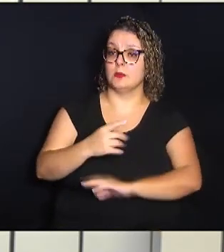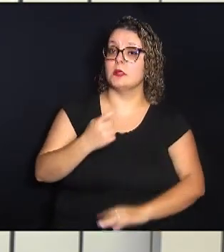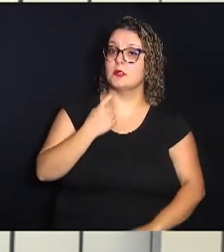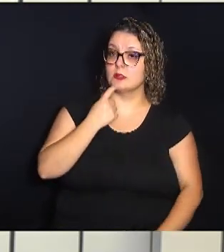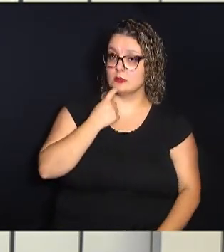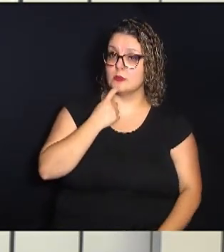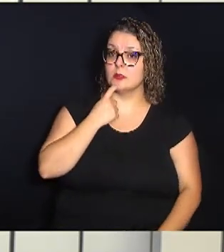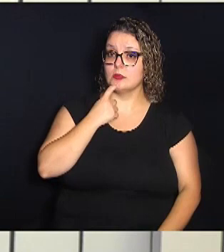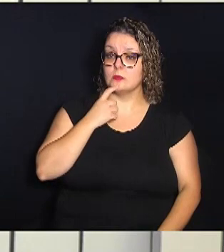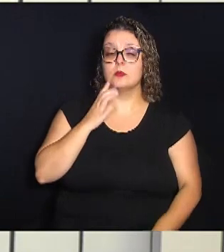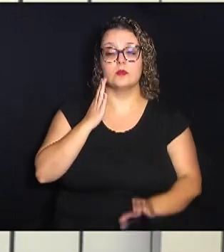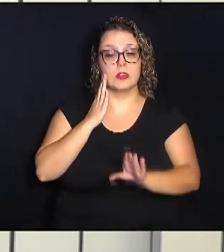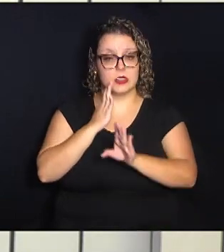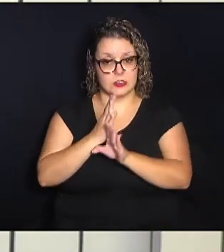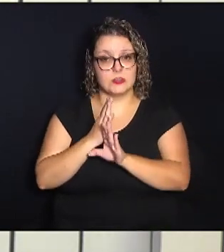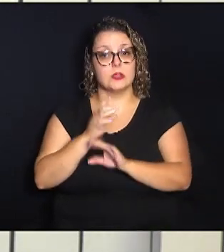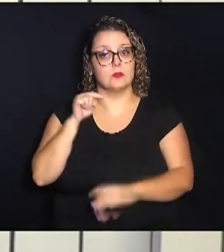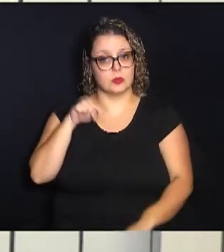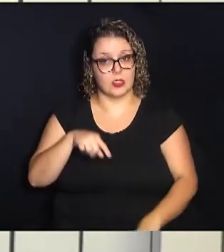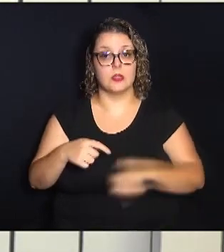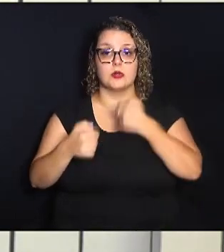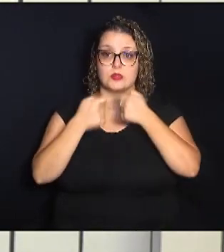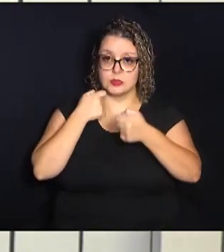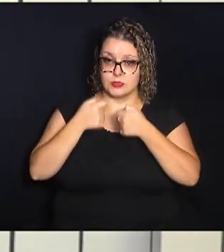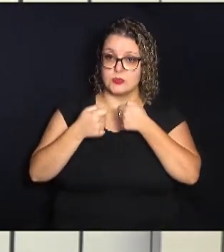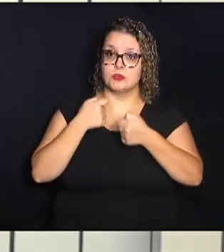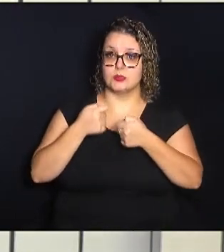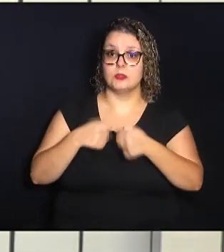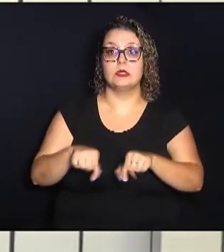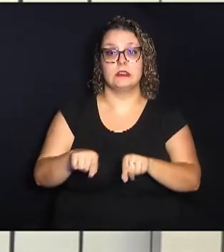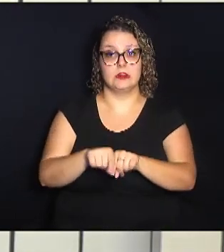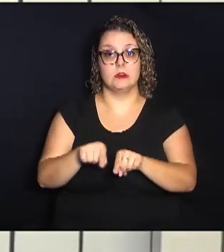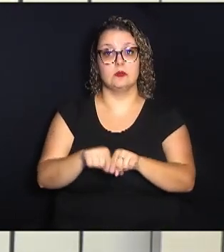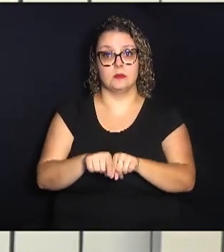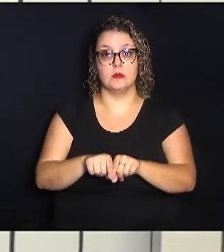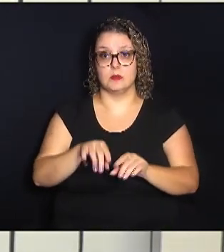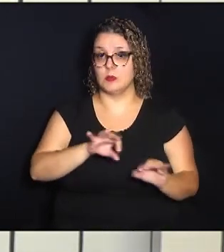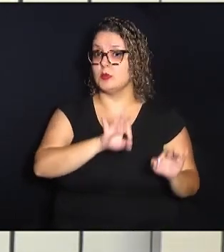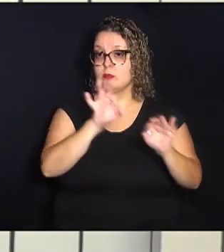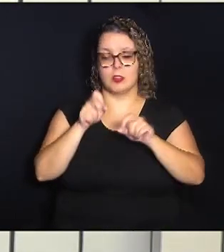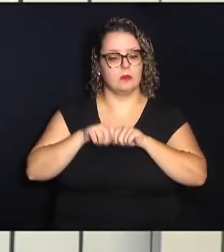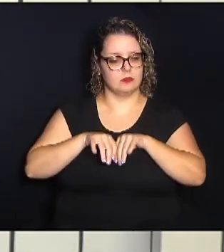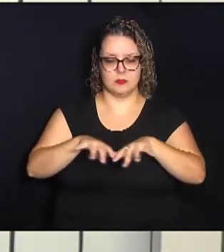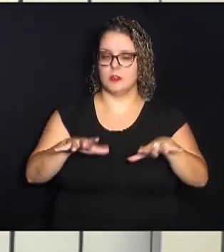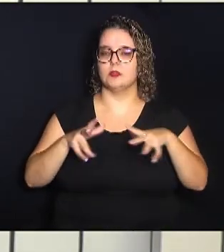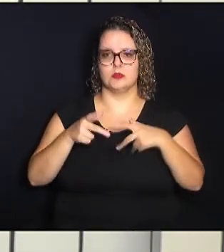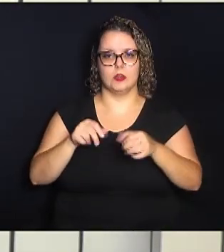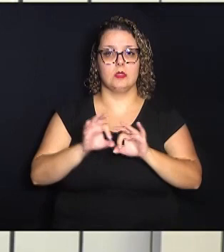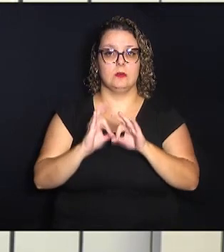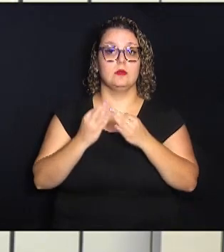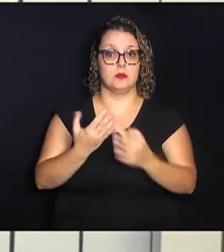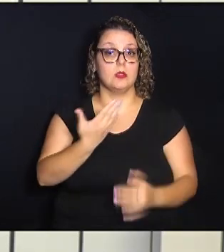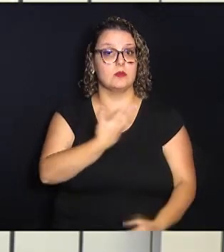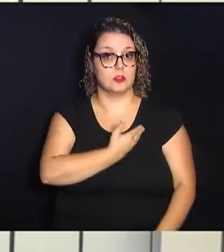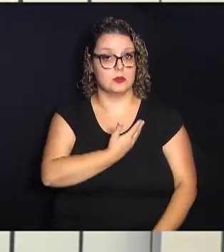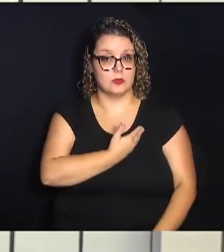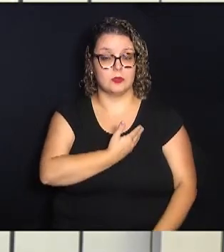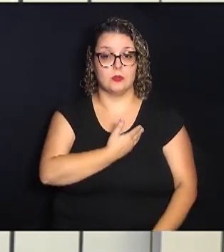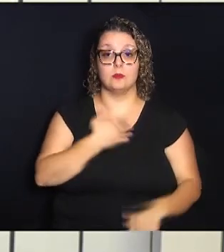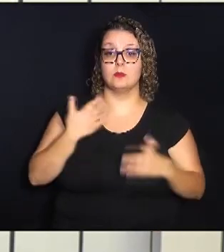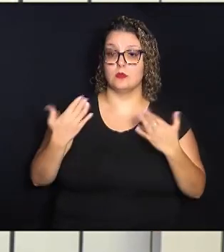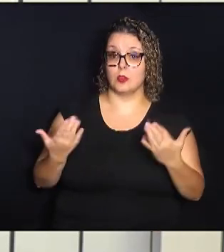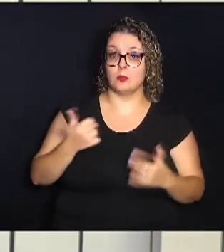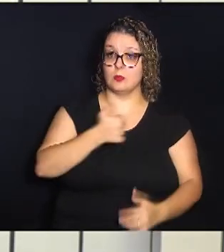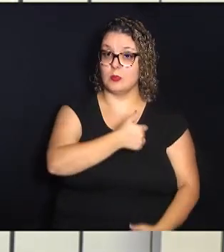Campinas. Você encontra esta reportagem e também pode repassar para toda a família, para todos os amigos. Bom,